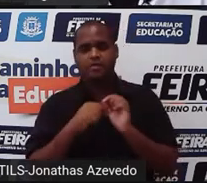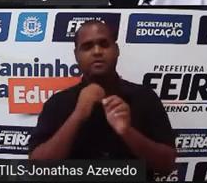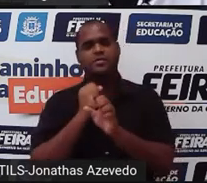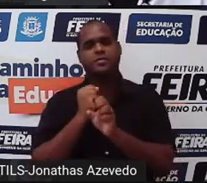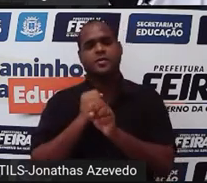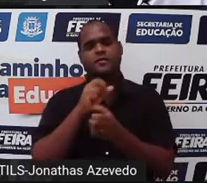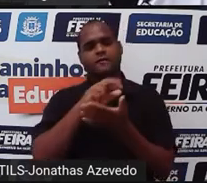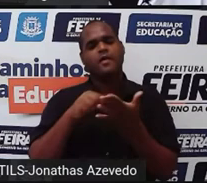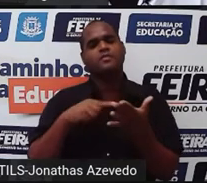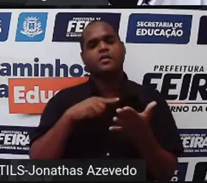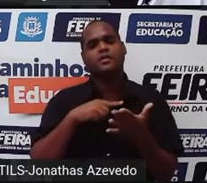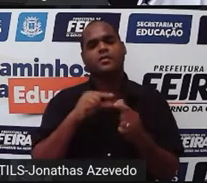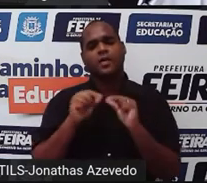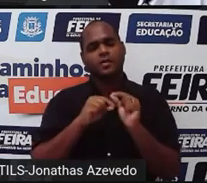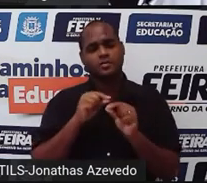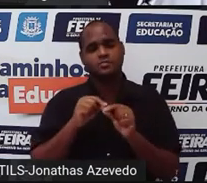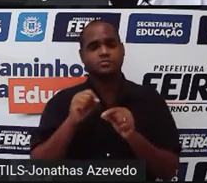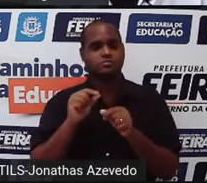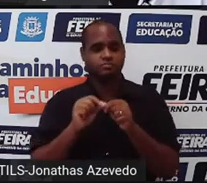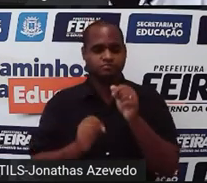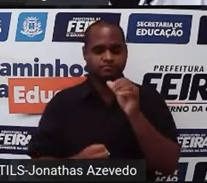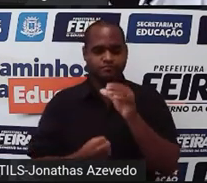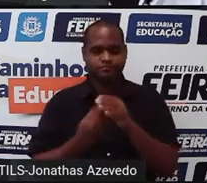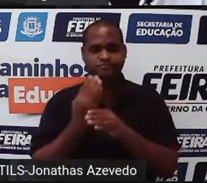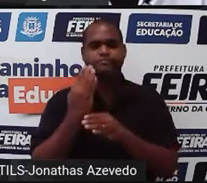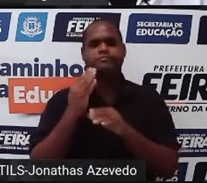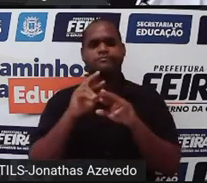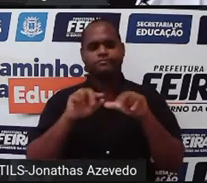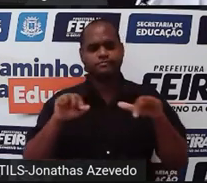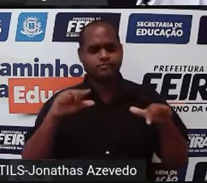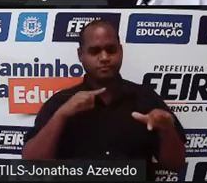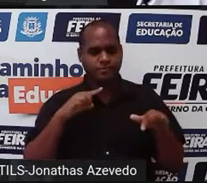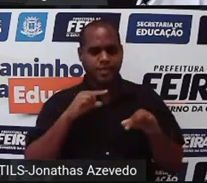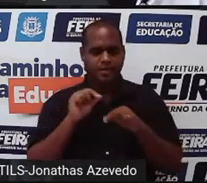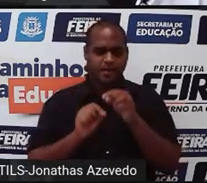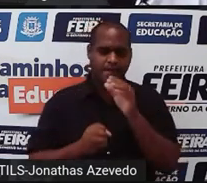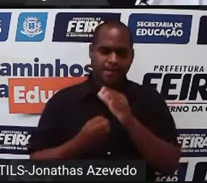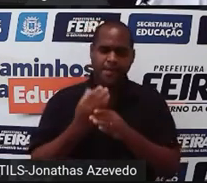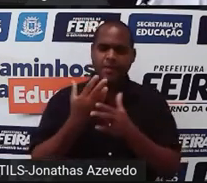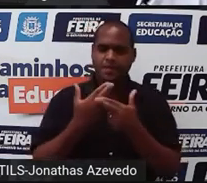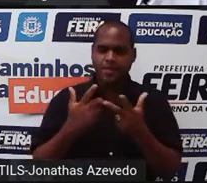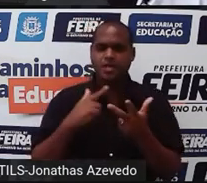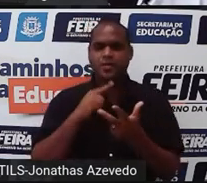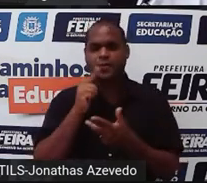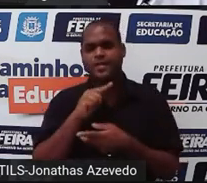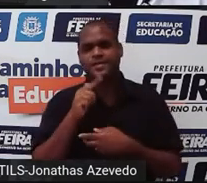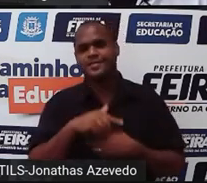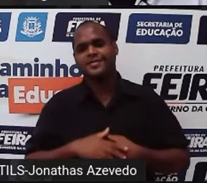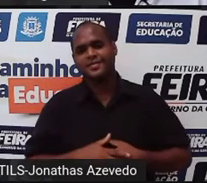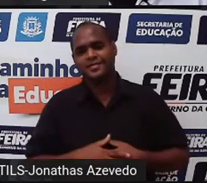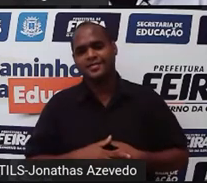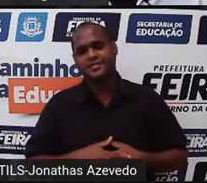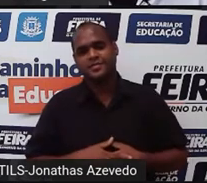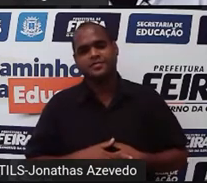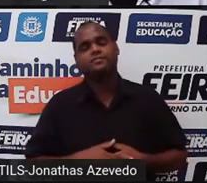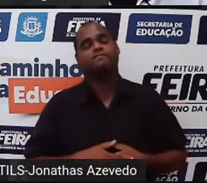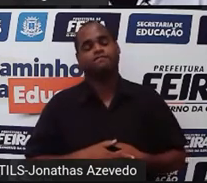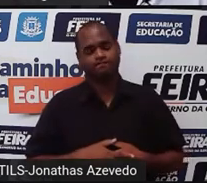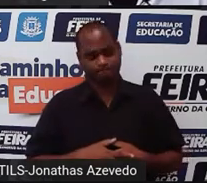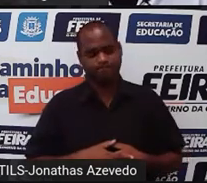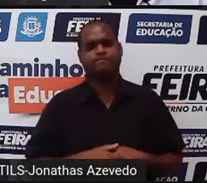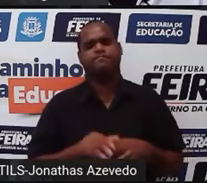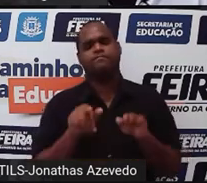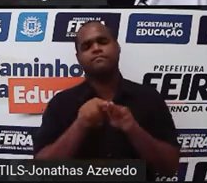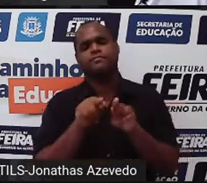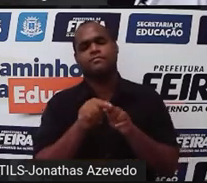elaborar o plano? Que a gente vai criar estratégias para resolver o problema. Tá bom? E a gente vai fazer